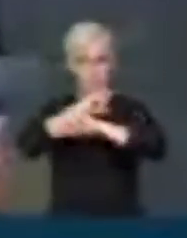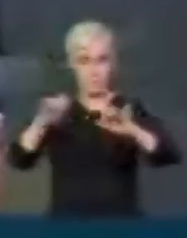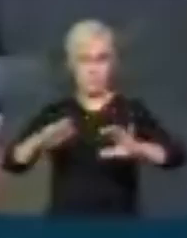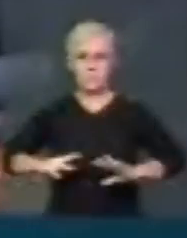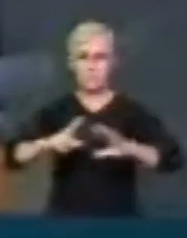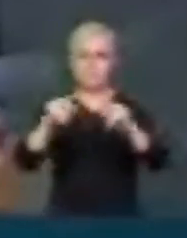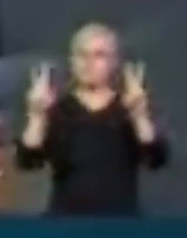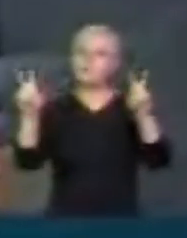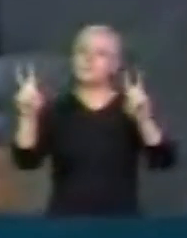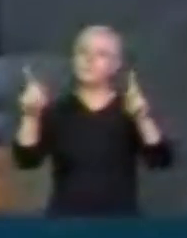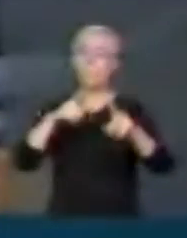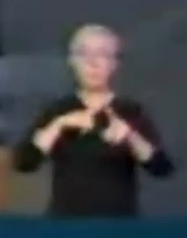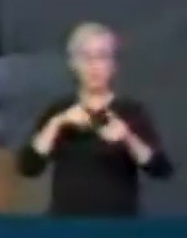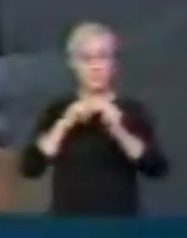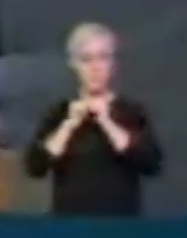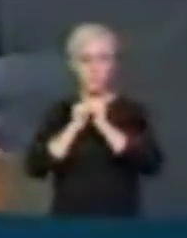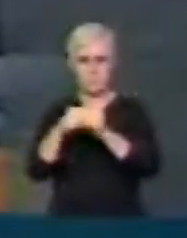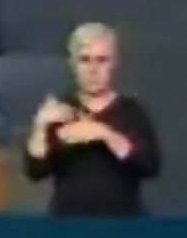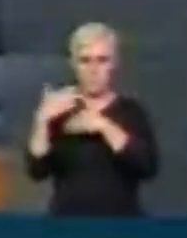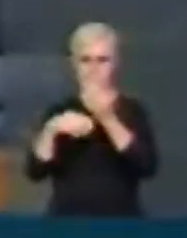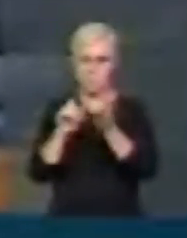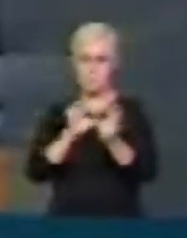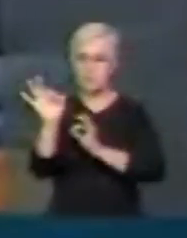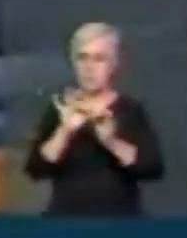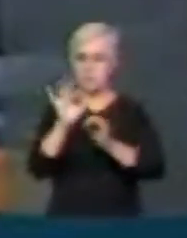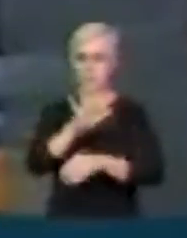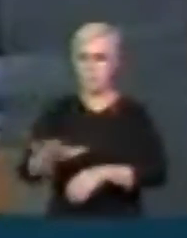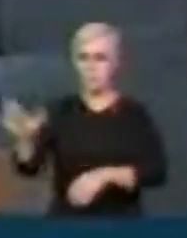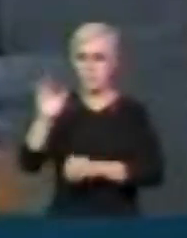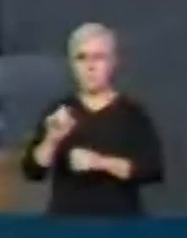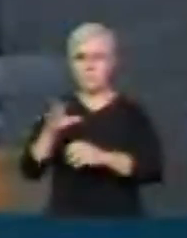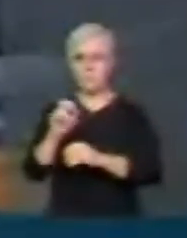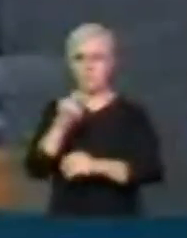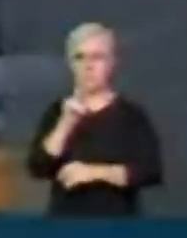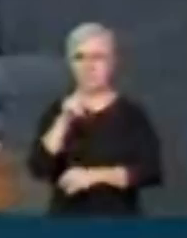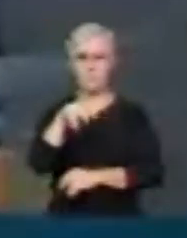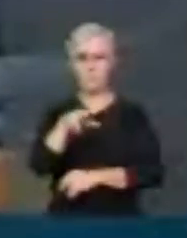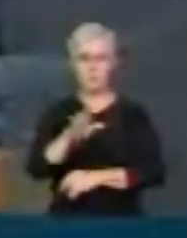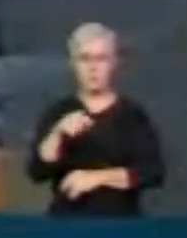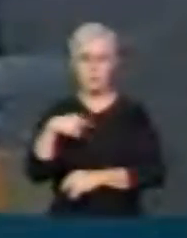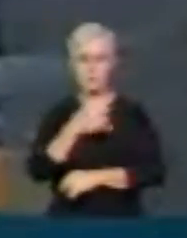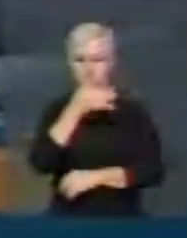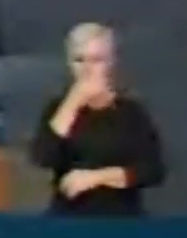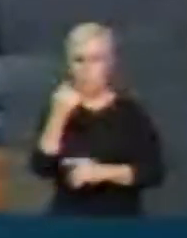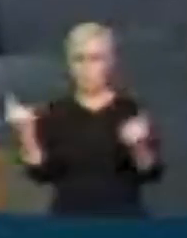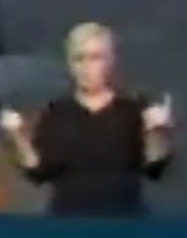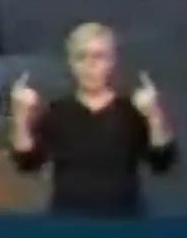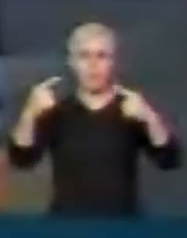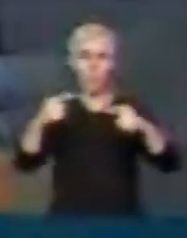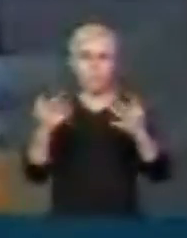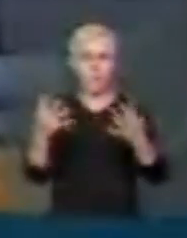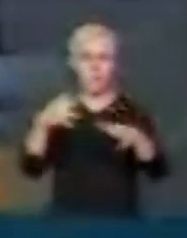um tema que nós temos acompanhado em relação ao Plano Nacional de Educação, que é nosso posicionamento contrário à